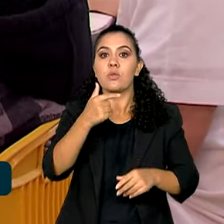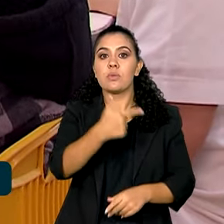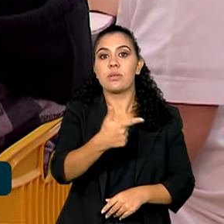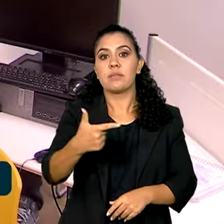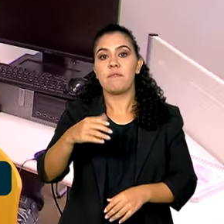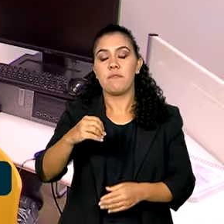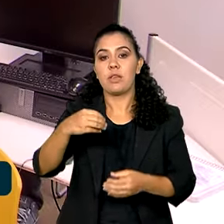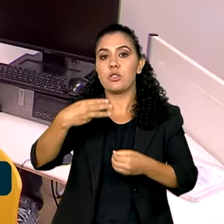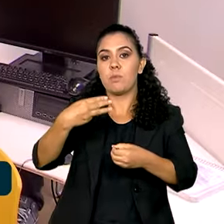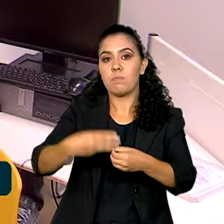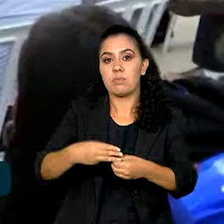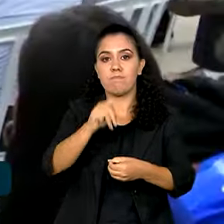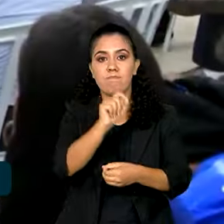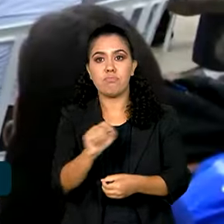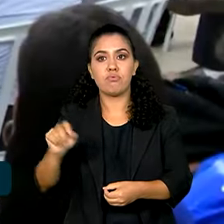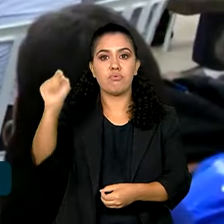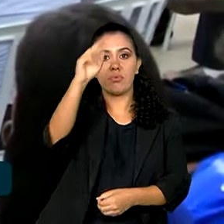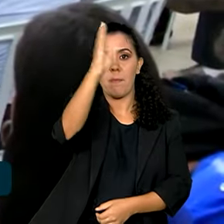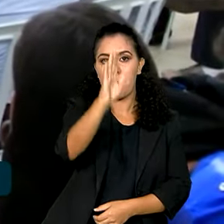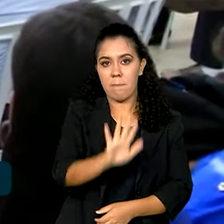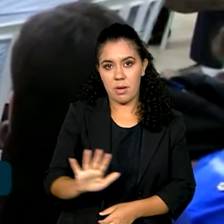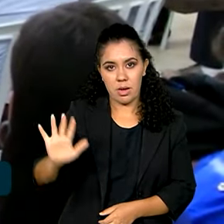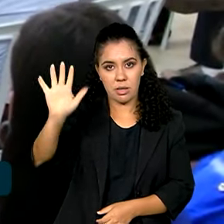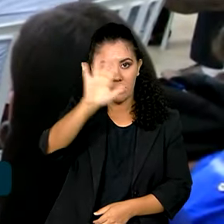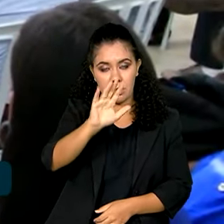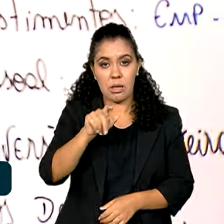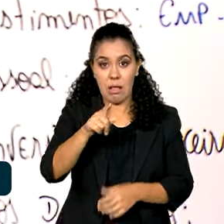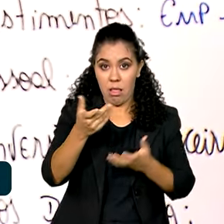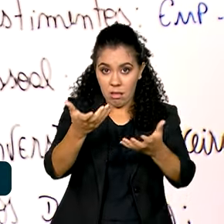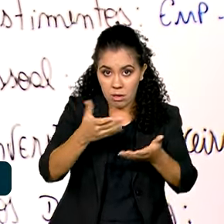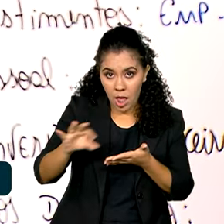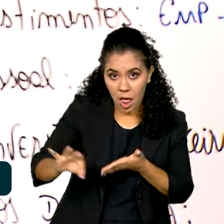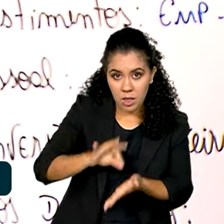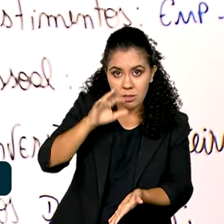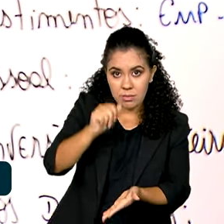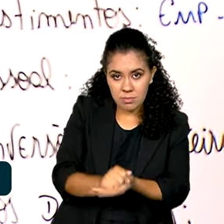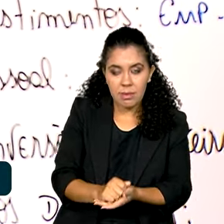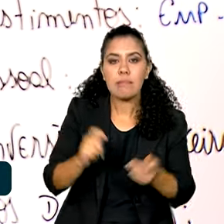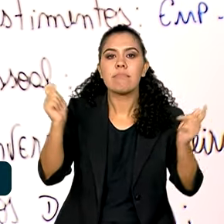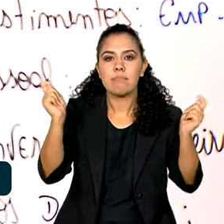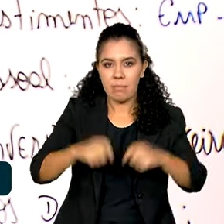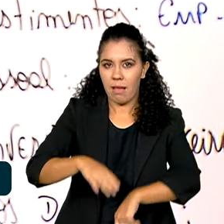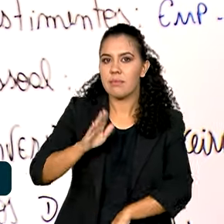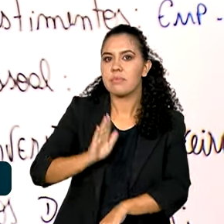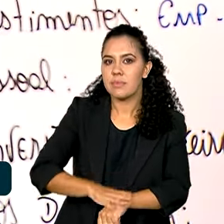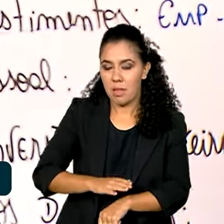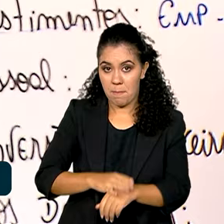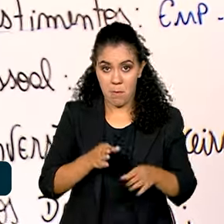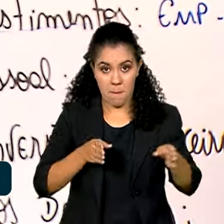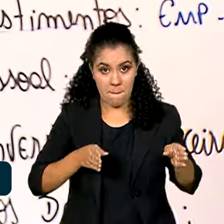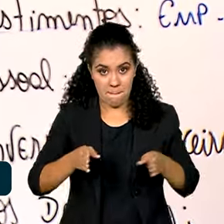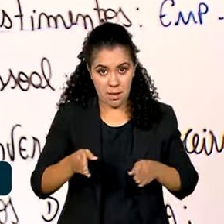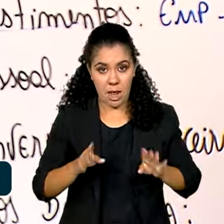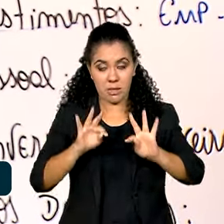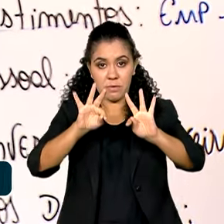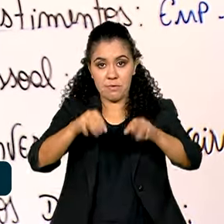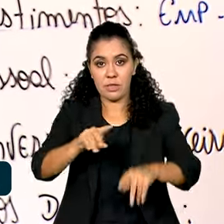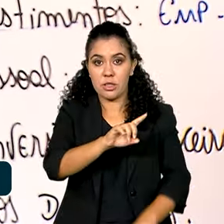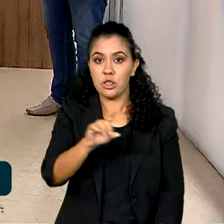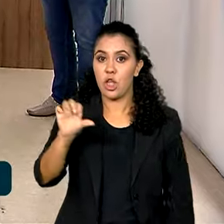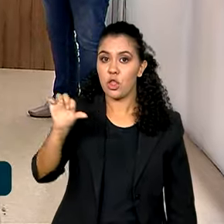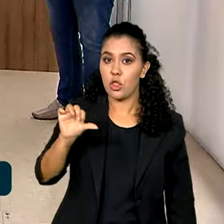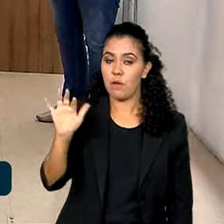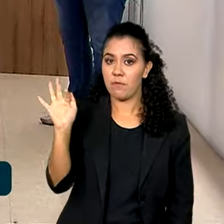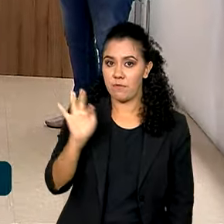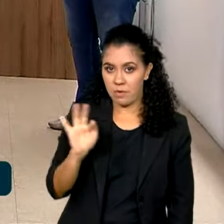espalhados pelo país. E quem quer se inscrever ainda tem tempo. O prazo termina dia 9 de